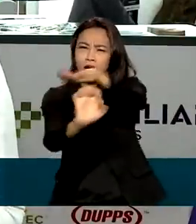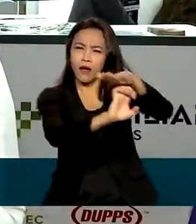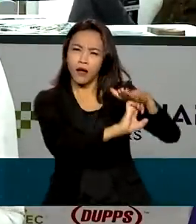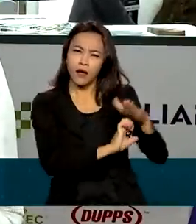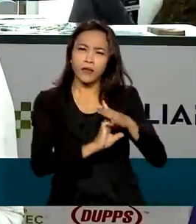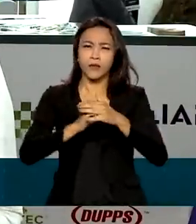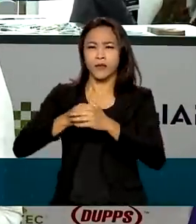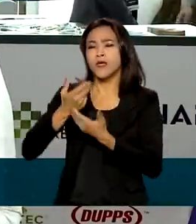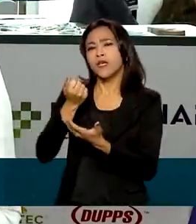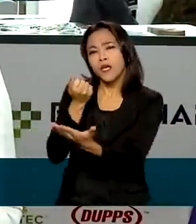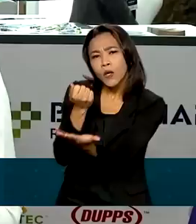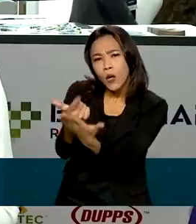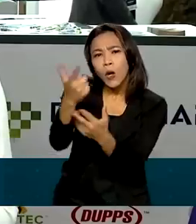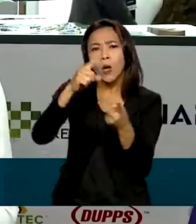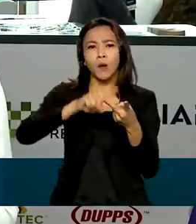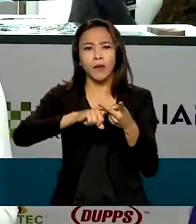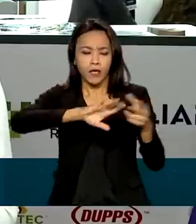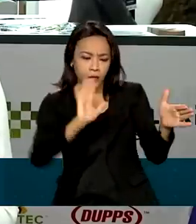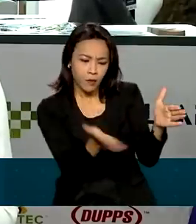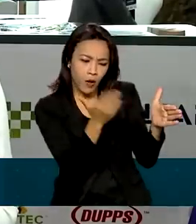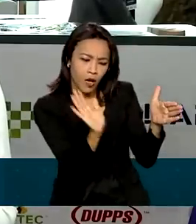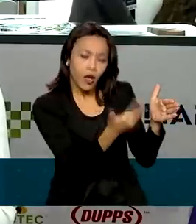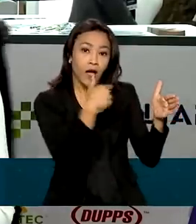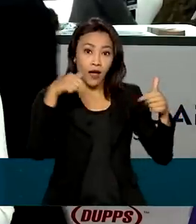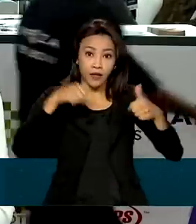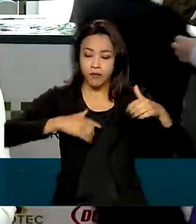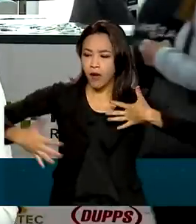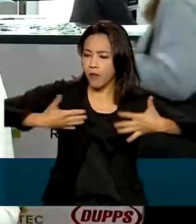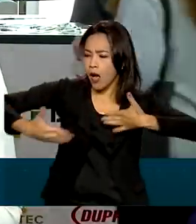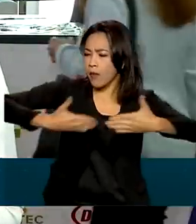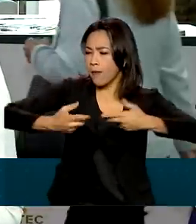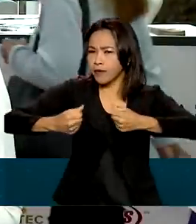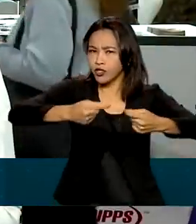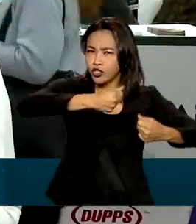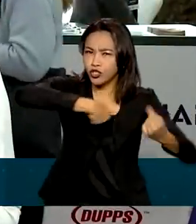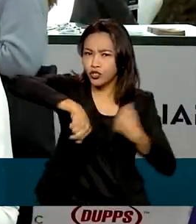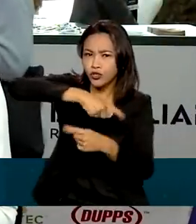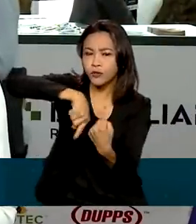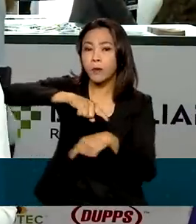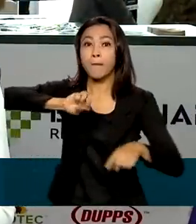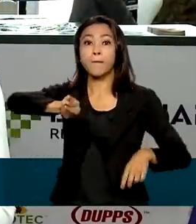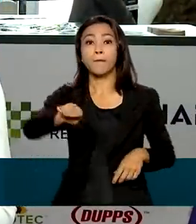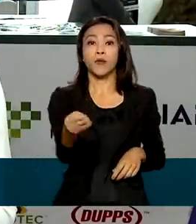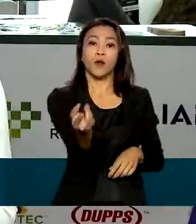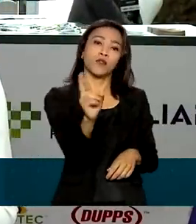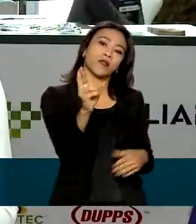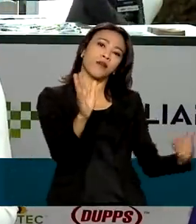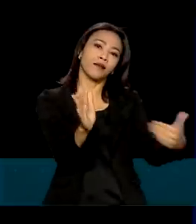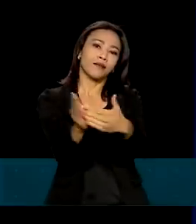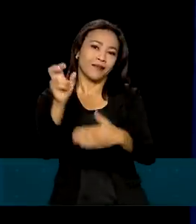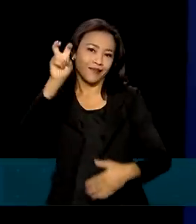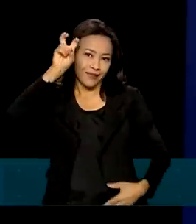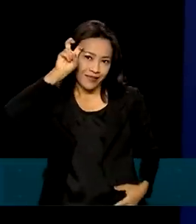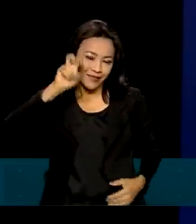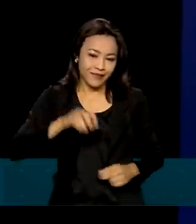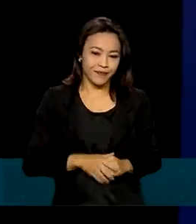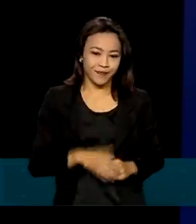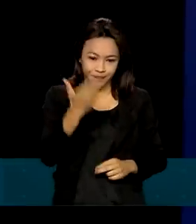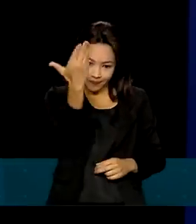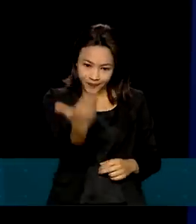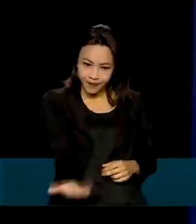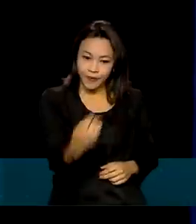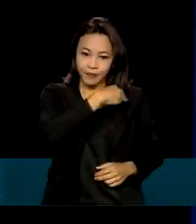produtores a compradores. A expectativa aqui é movimentar milhões de reais em negócios até quinta-feira. Para os